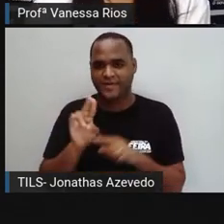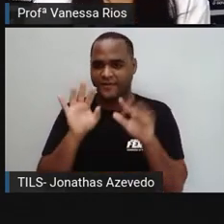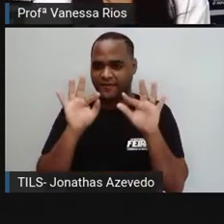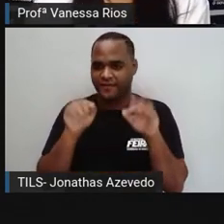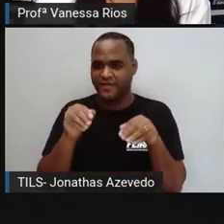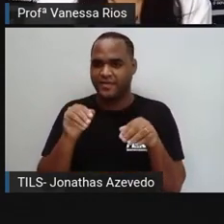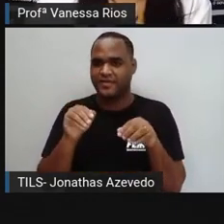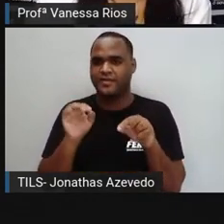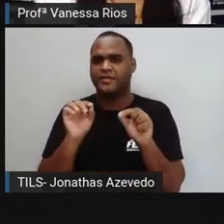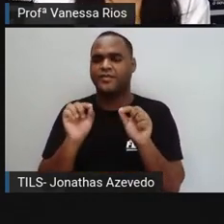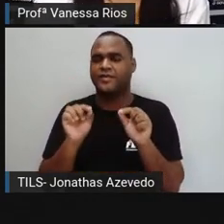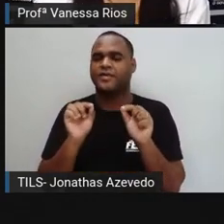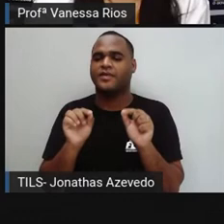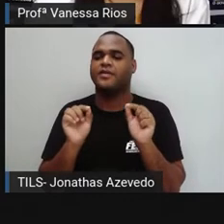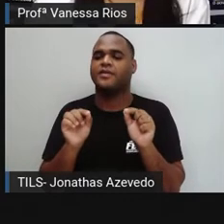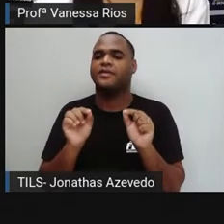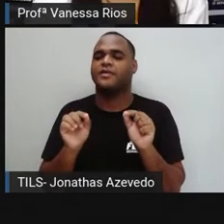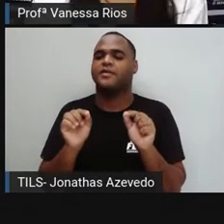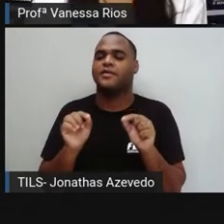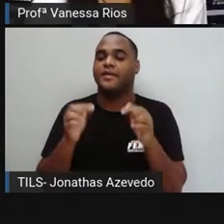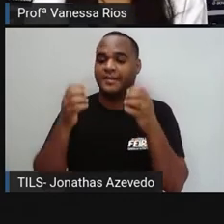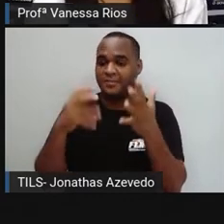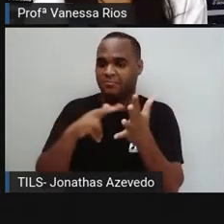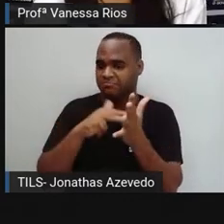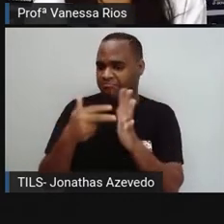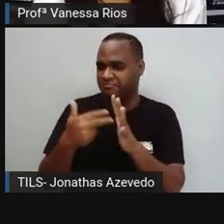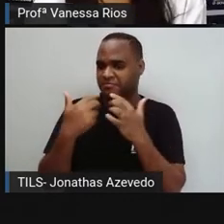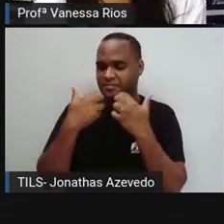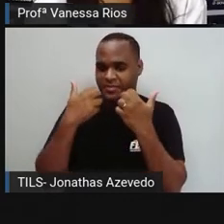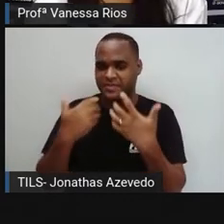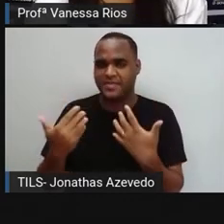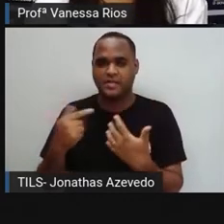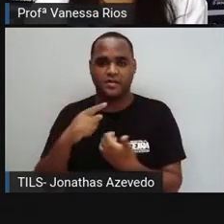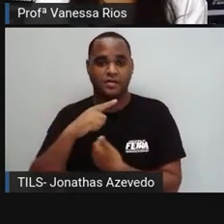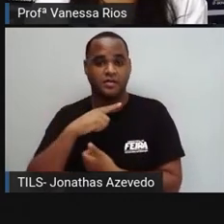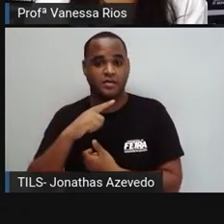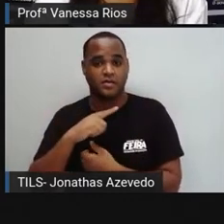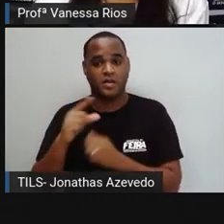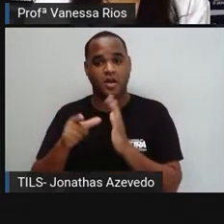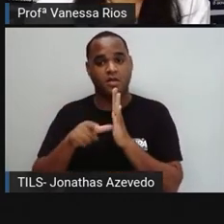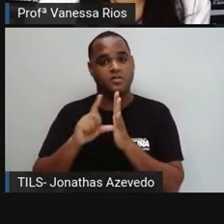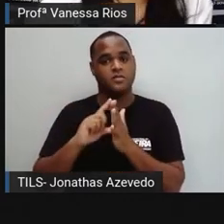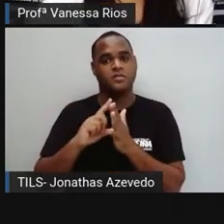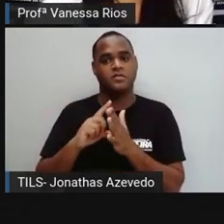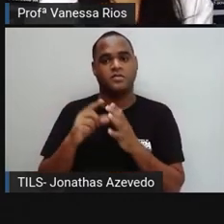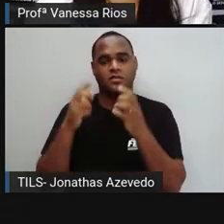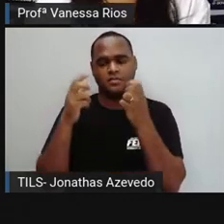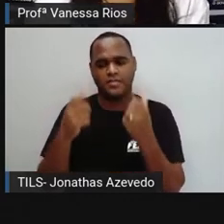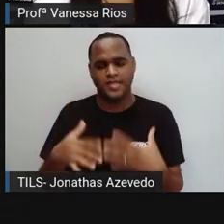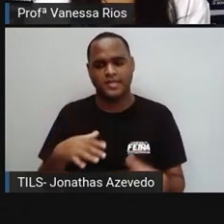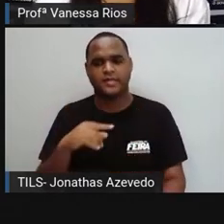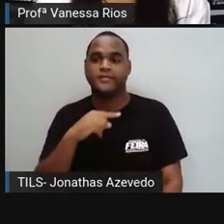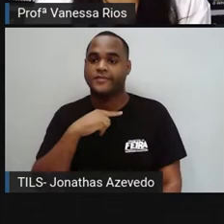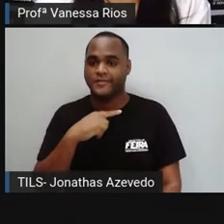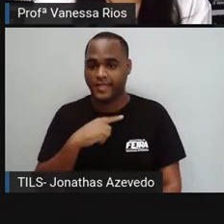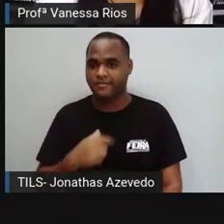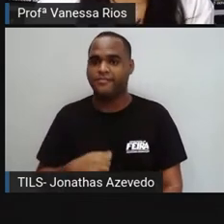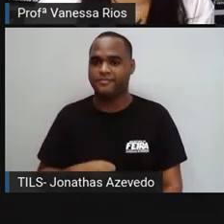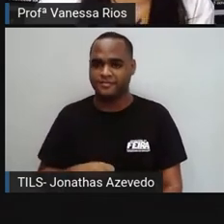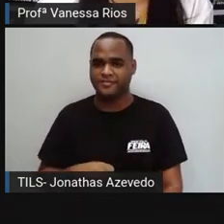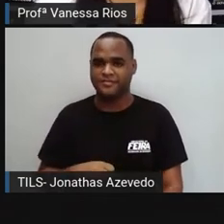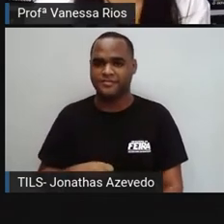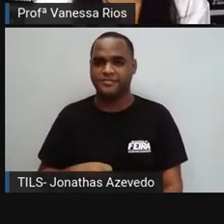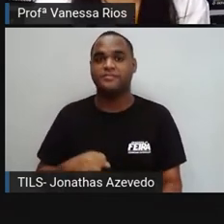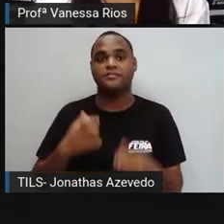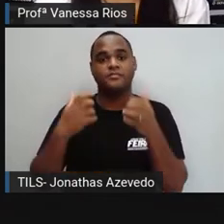expressão que torna, né? Que explica o que ele falou anteriormente. Mas o que a gente pode observar? Por que será